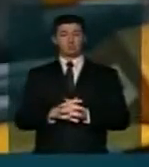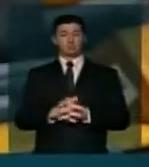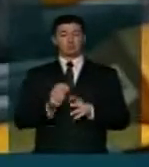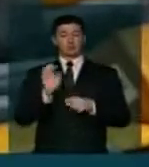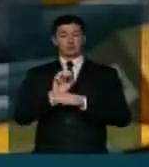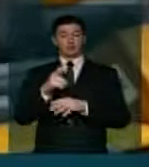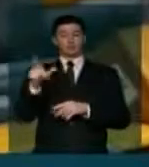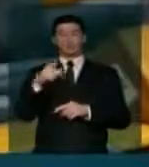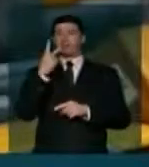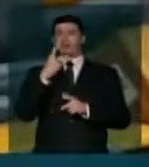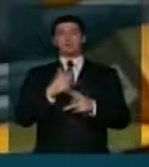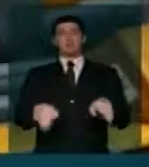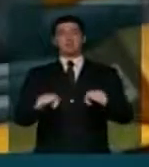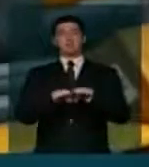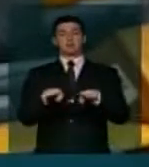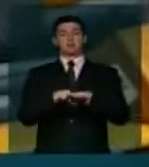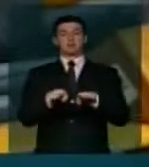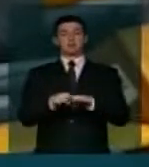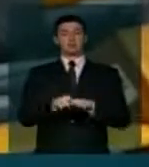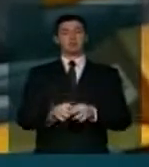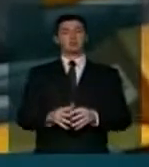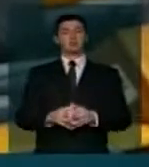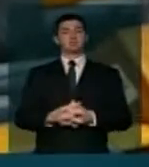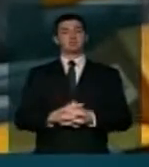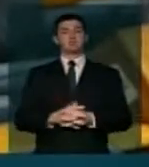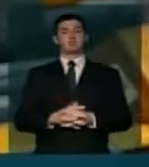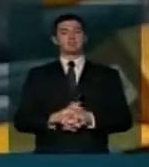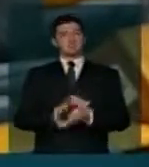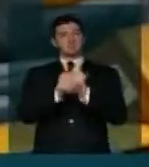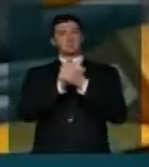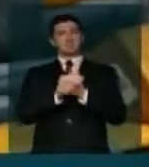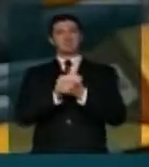lugar daqueles... Muito obrigado.